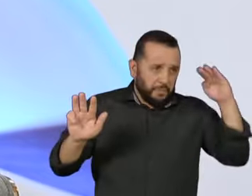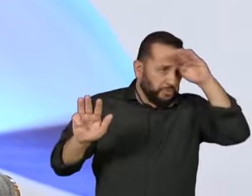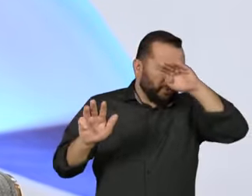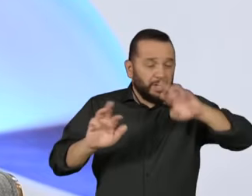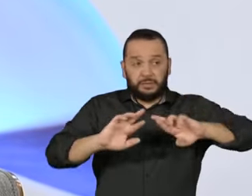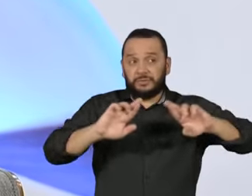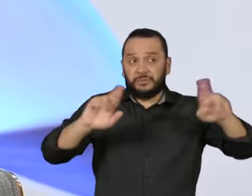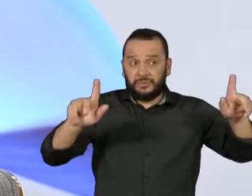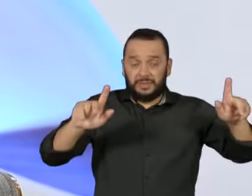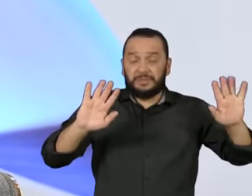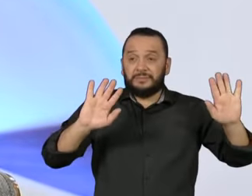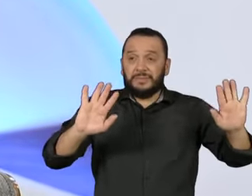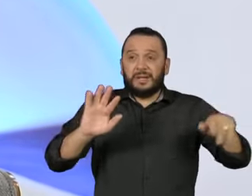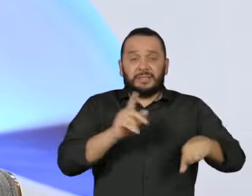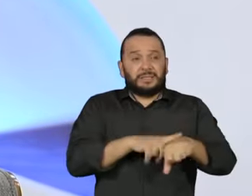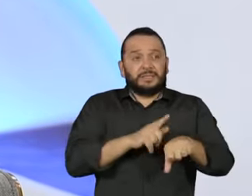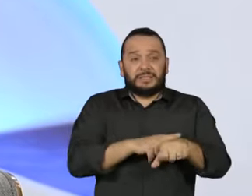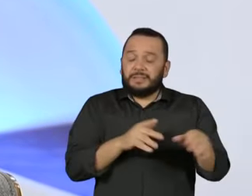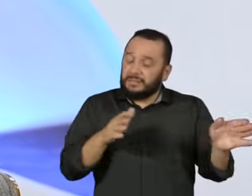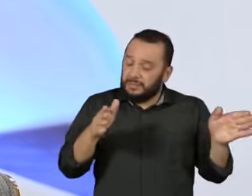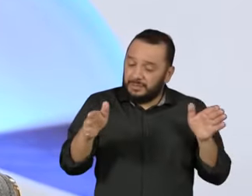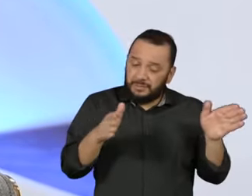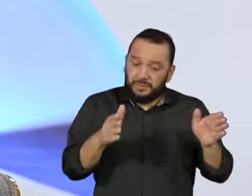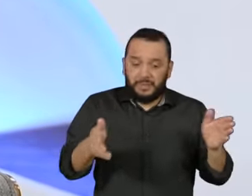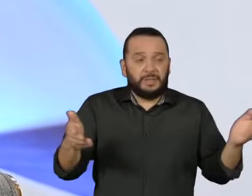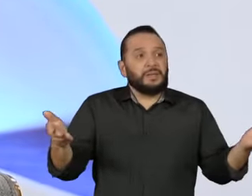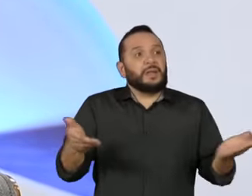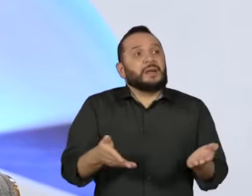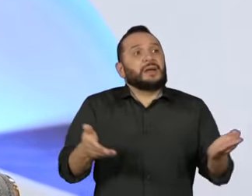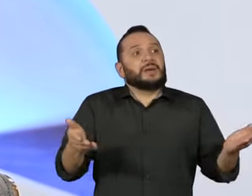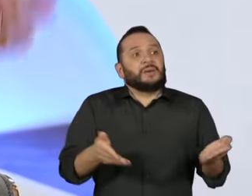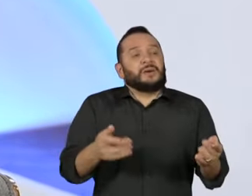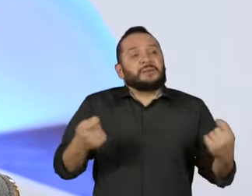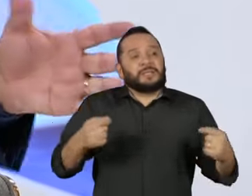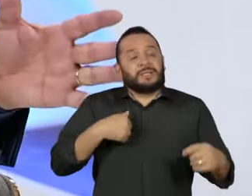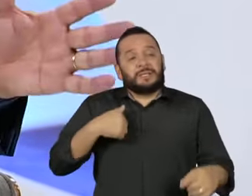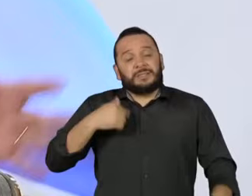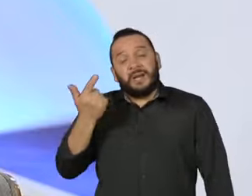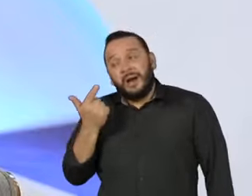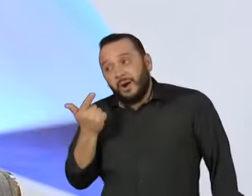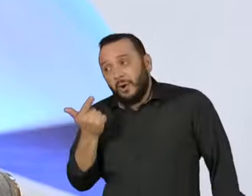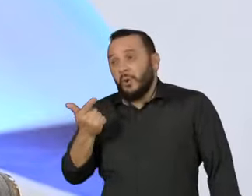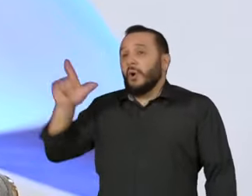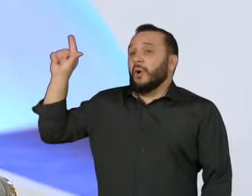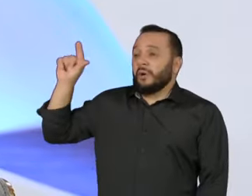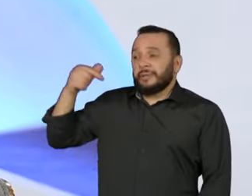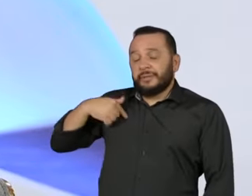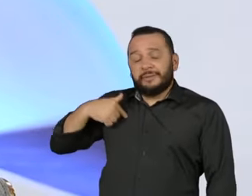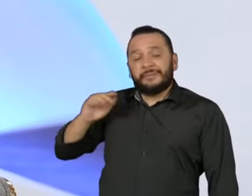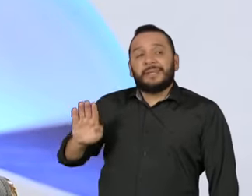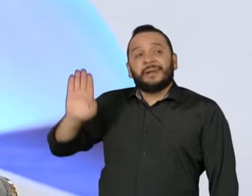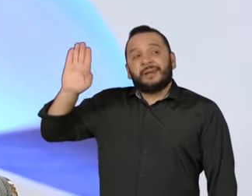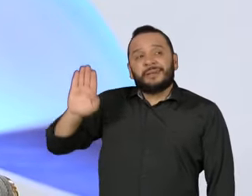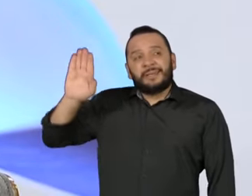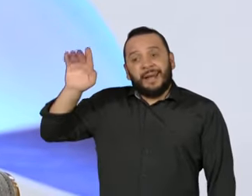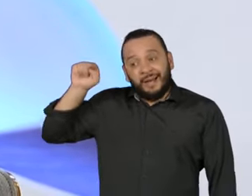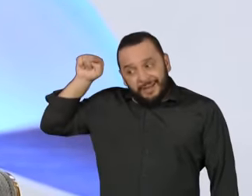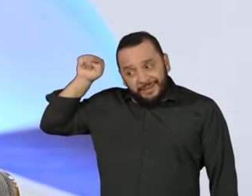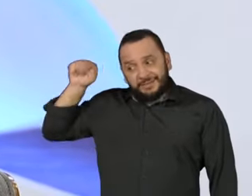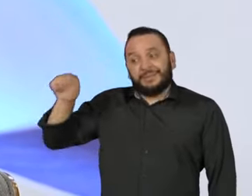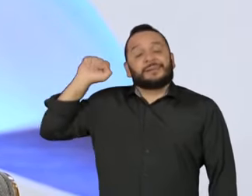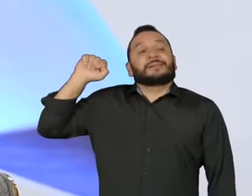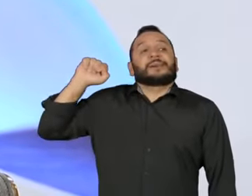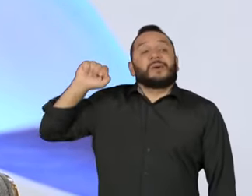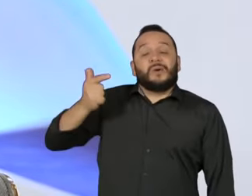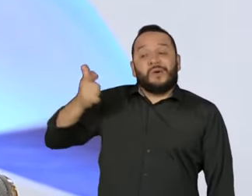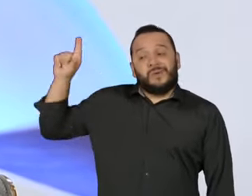nós precisamos colocar de pé uma alternativa à polarização e colocar um,